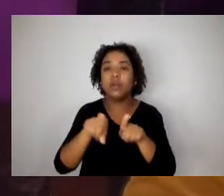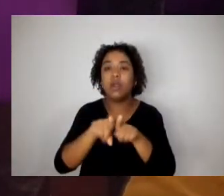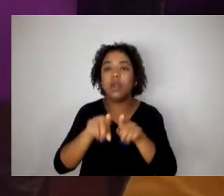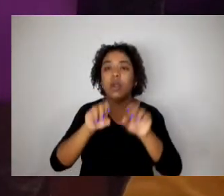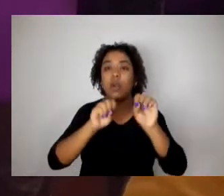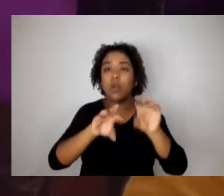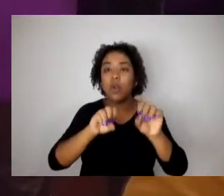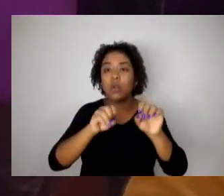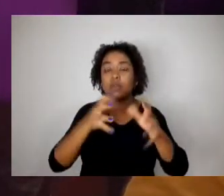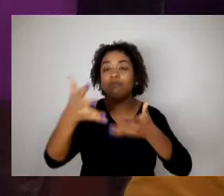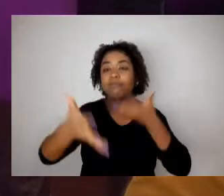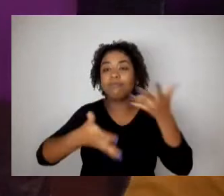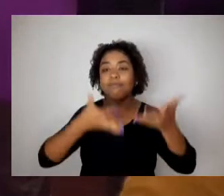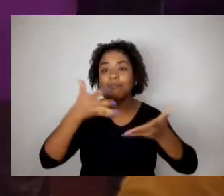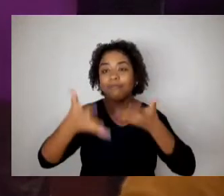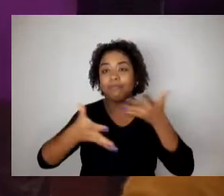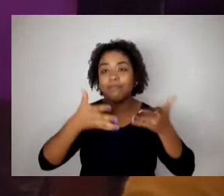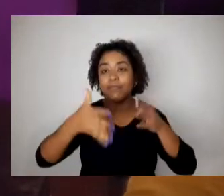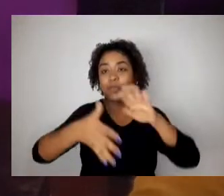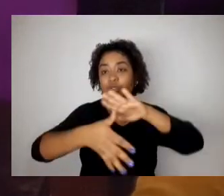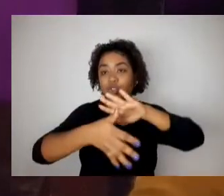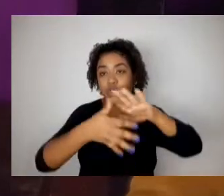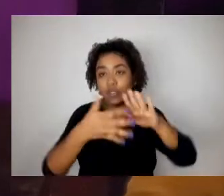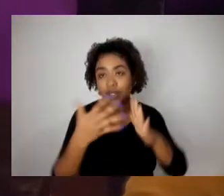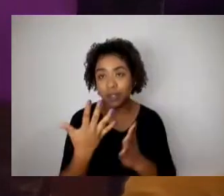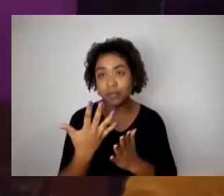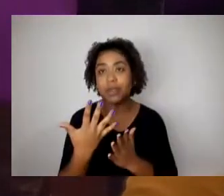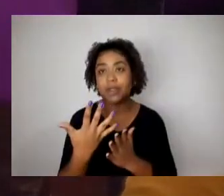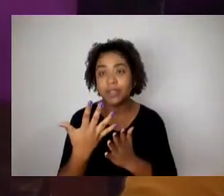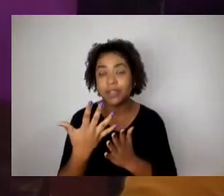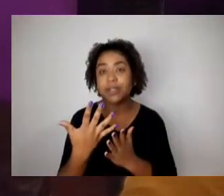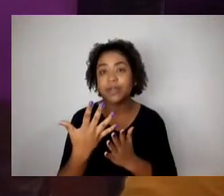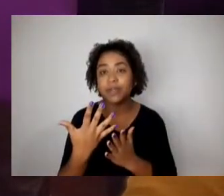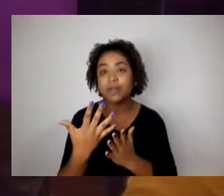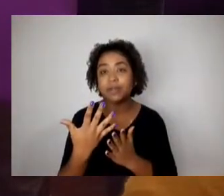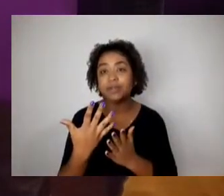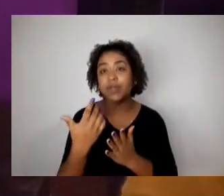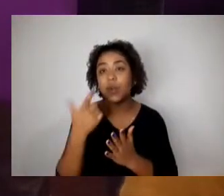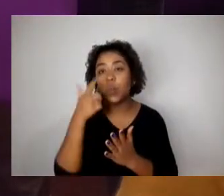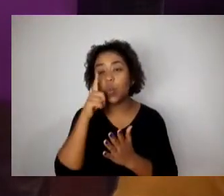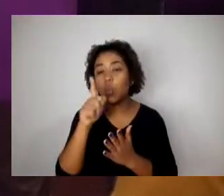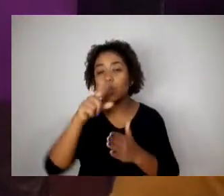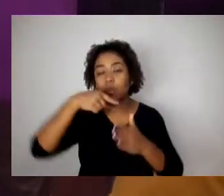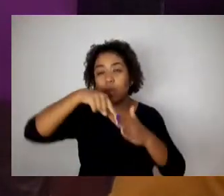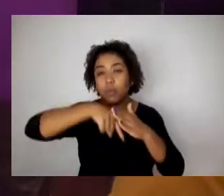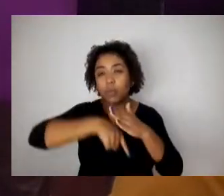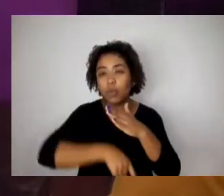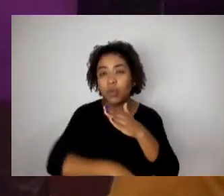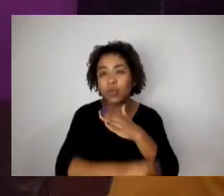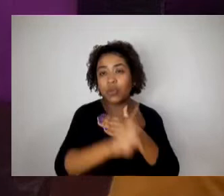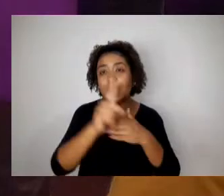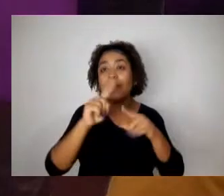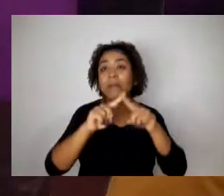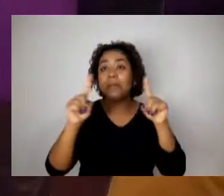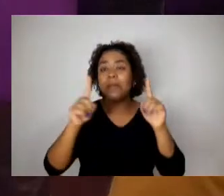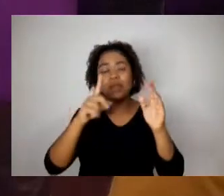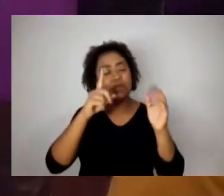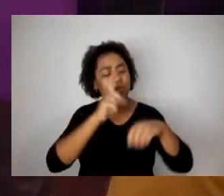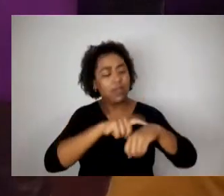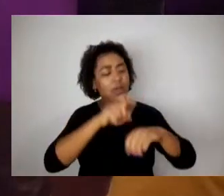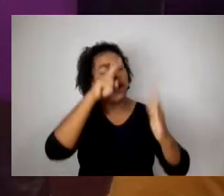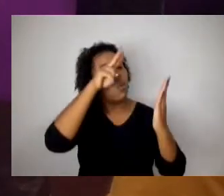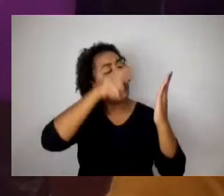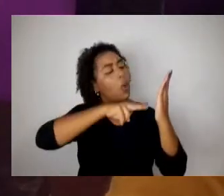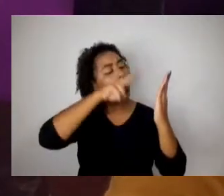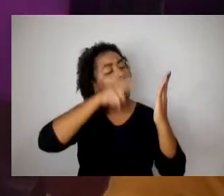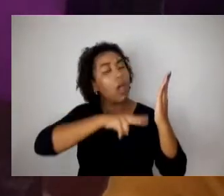Eu não consegui aprofundar, mas ao ler sobre o tema, isso me interessou e a gente tem